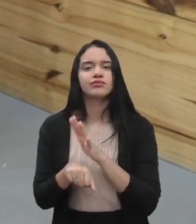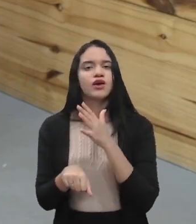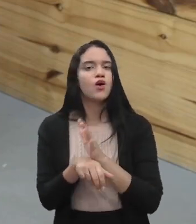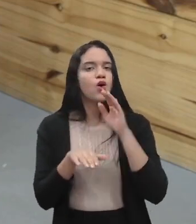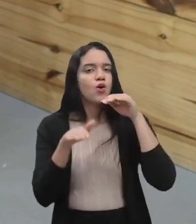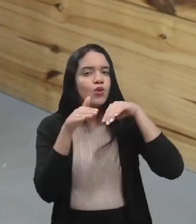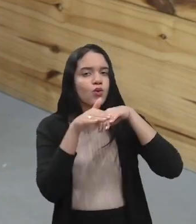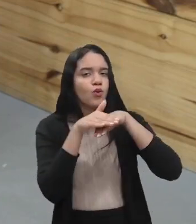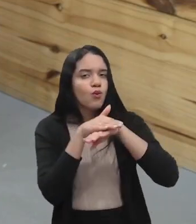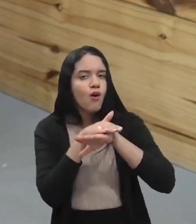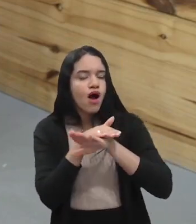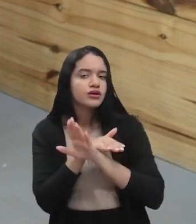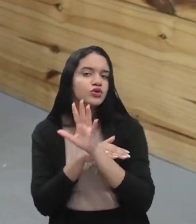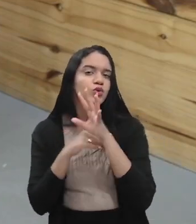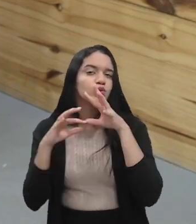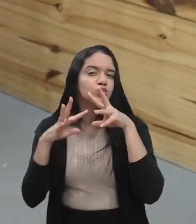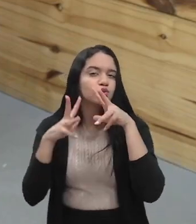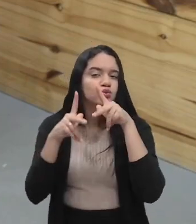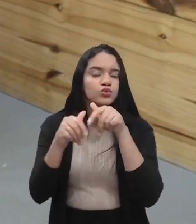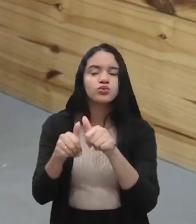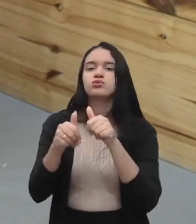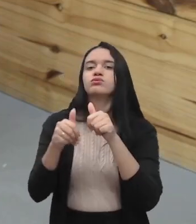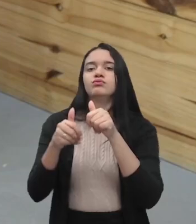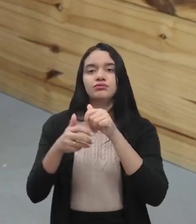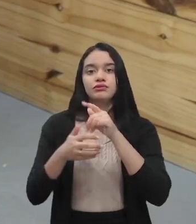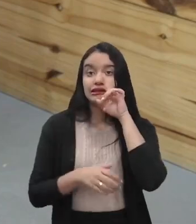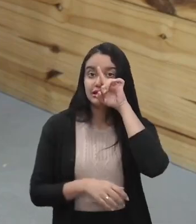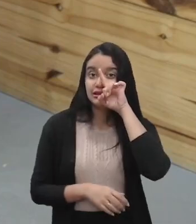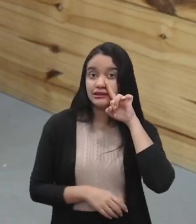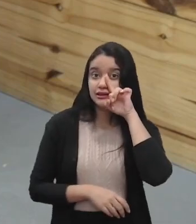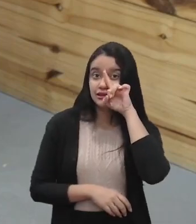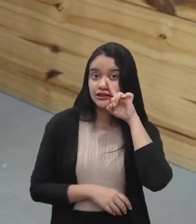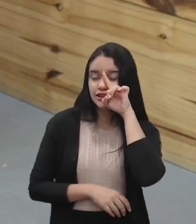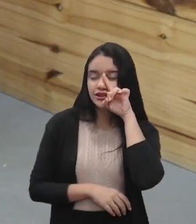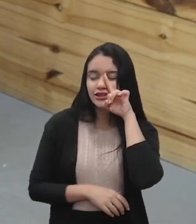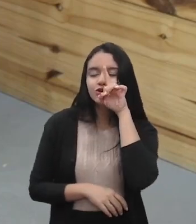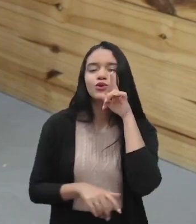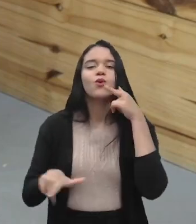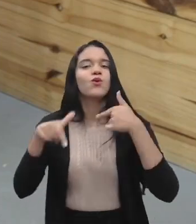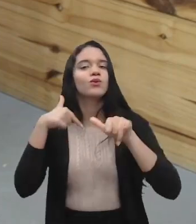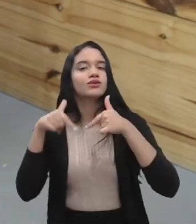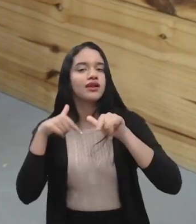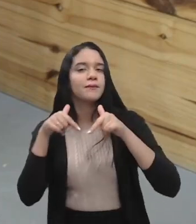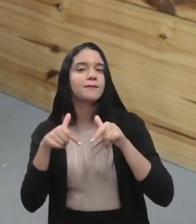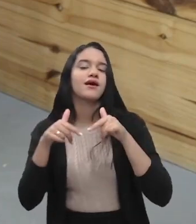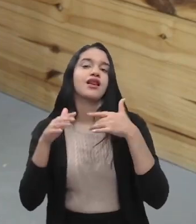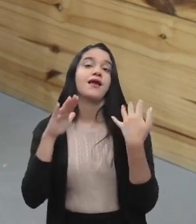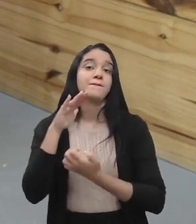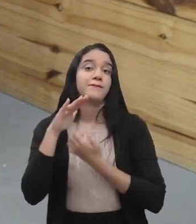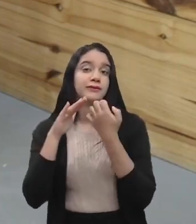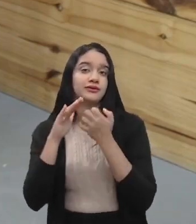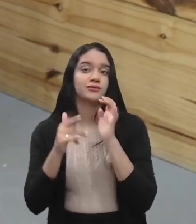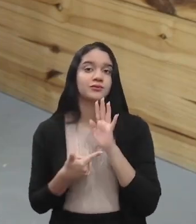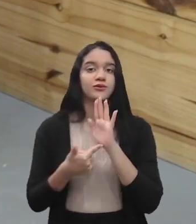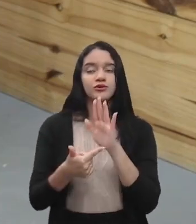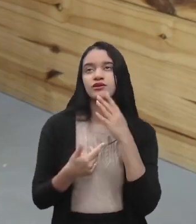guardou toda a análise de risco, né? O serviço que ele tinha que executar, a empresa não mostrava como ele teria que fazer. E